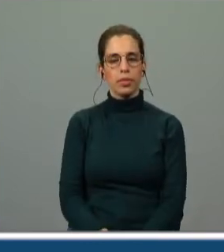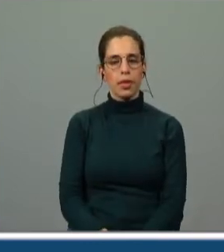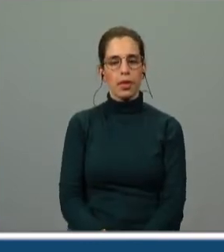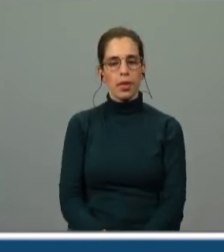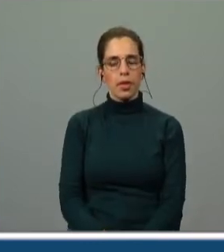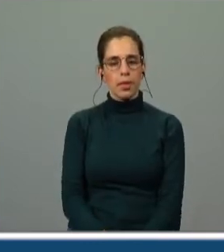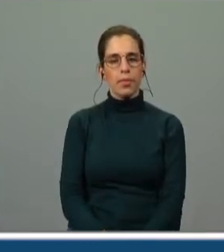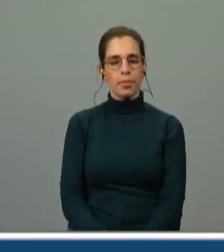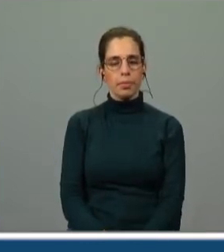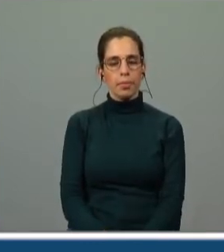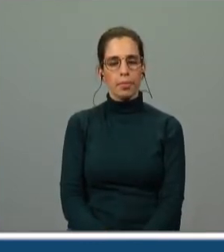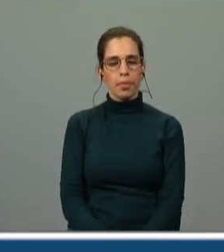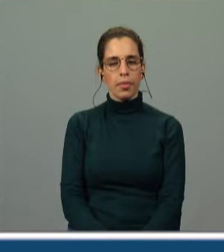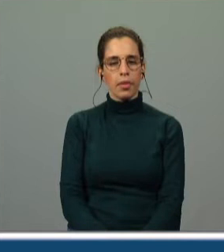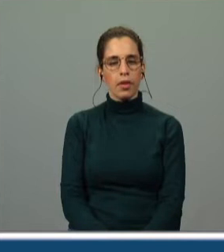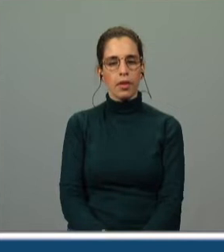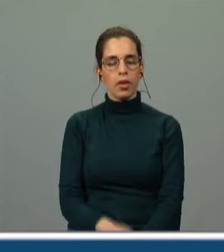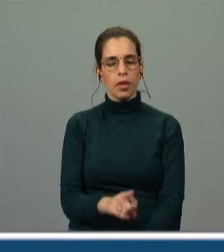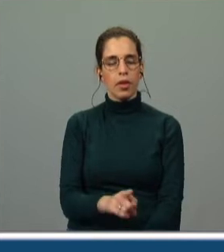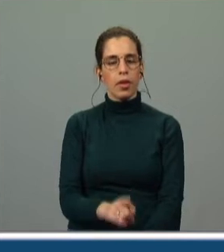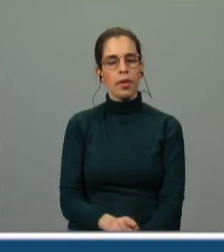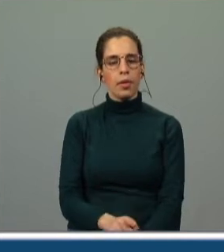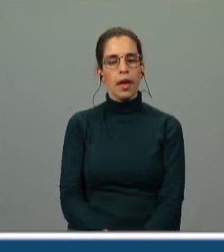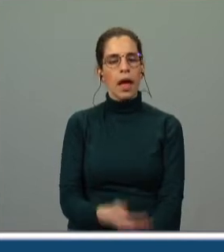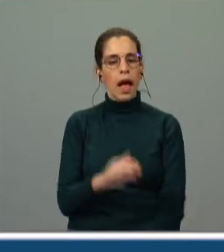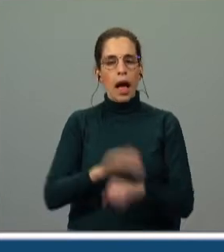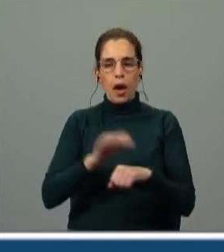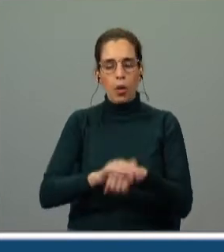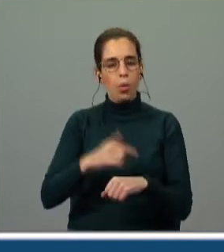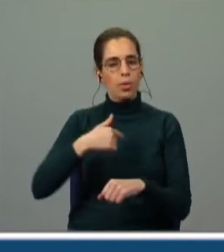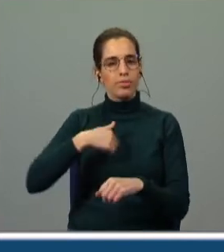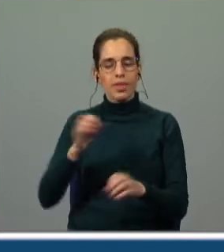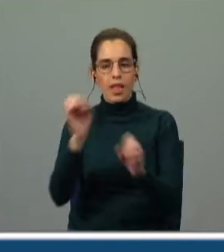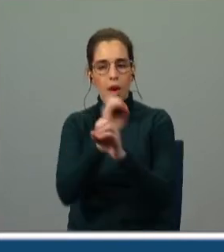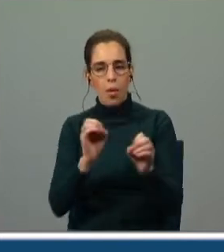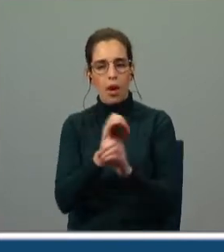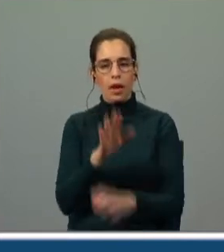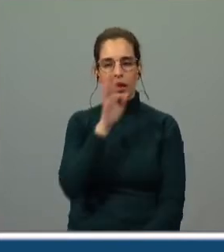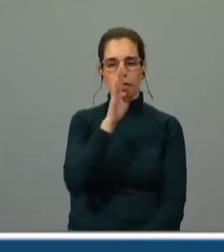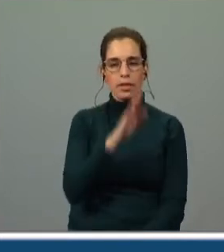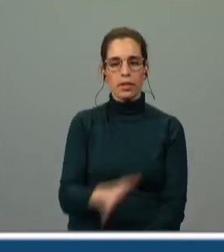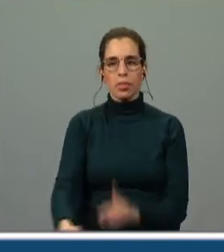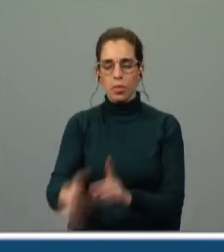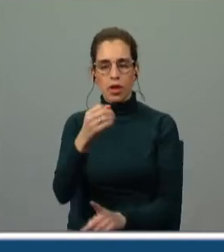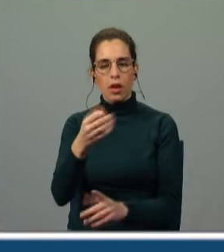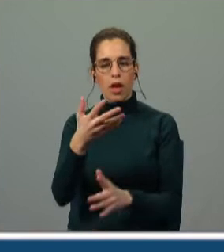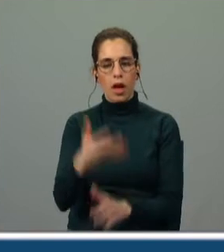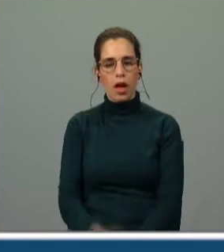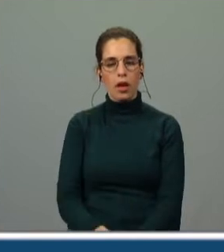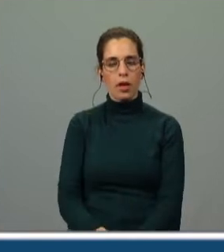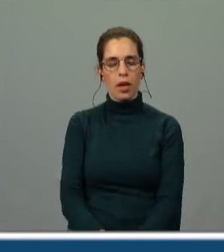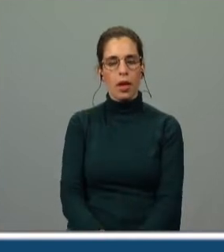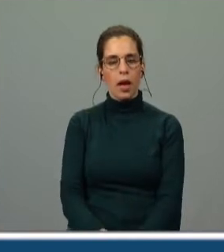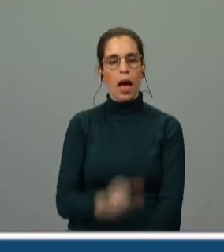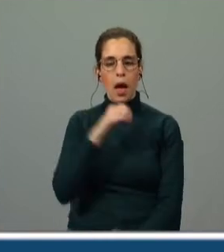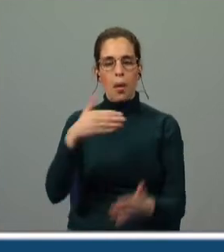Mouve-te a piedade sua e minha pois não move a culpa que não tinha. e se vencendo a maura resistência a morte sabes